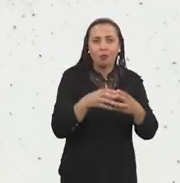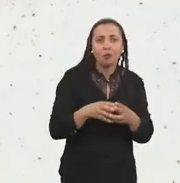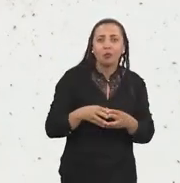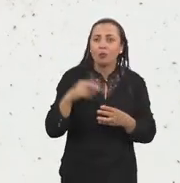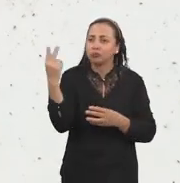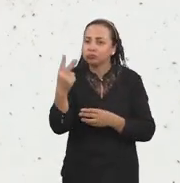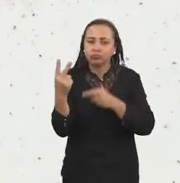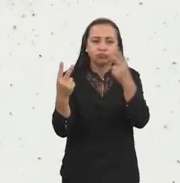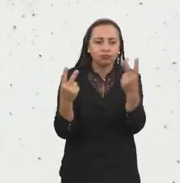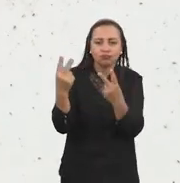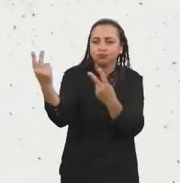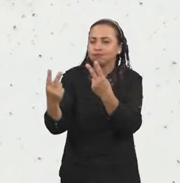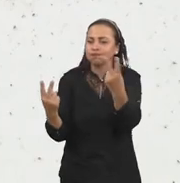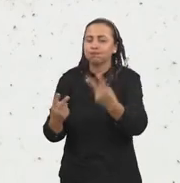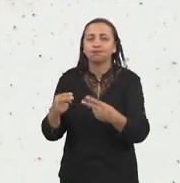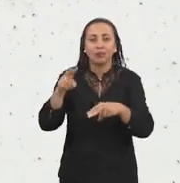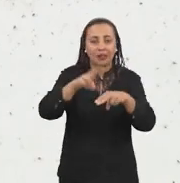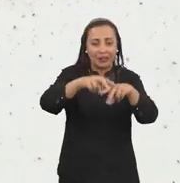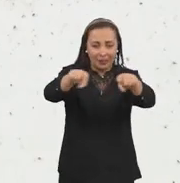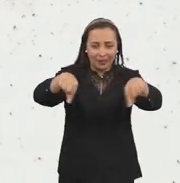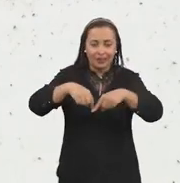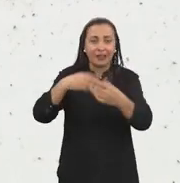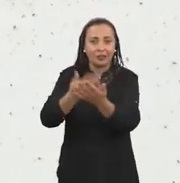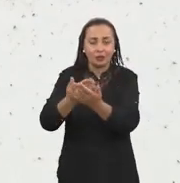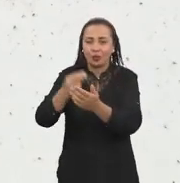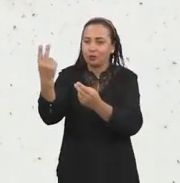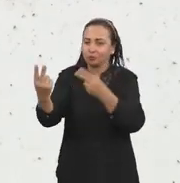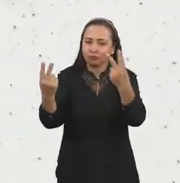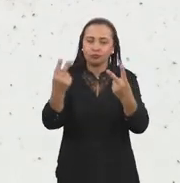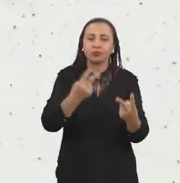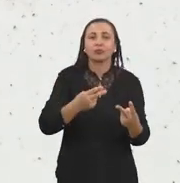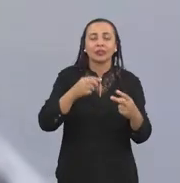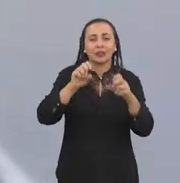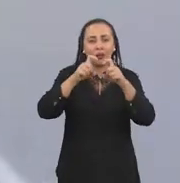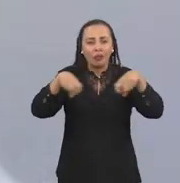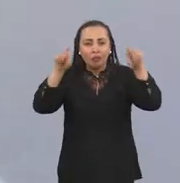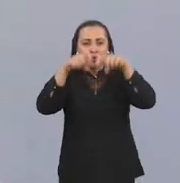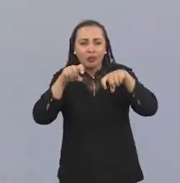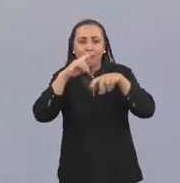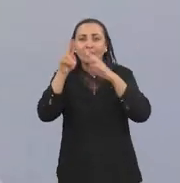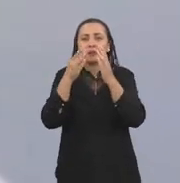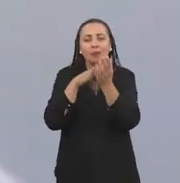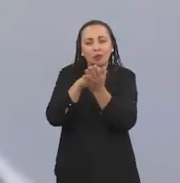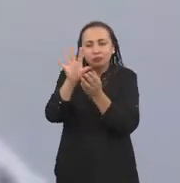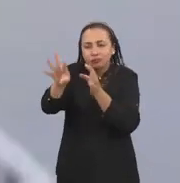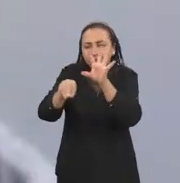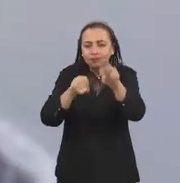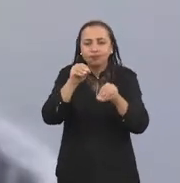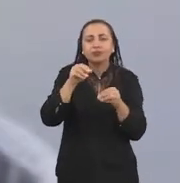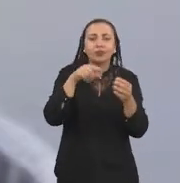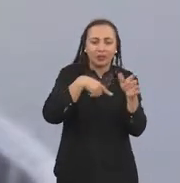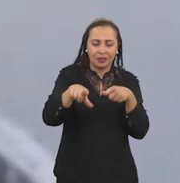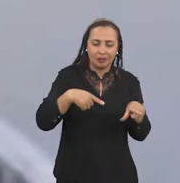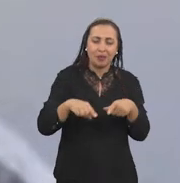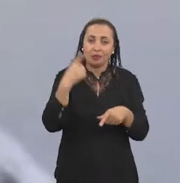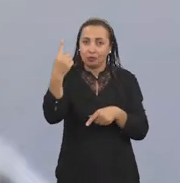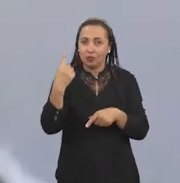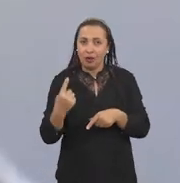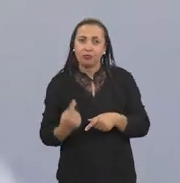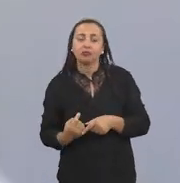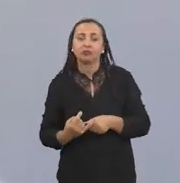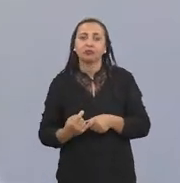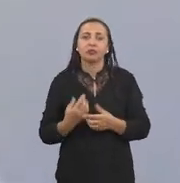agrupados em duplas, em cada dupla de alunos num computador. Depois que eu recolhi esses trabalhos desses alunos, eu